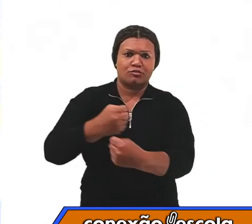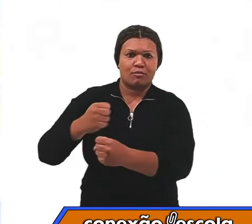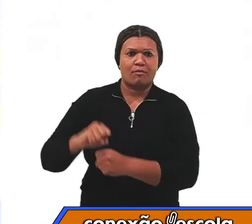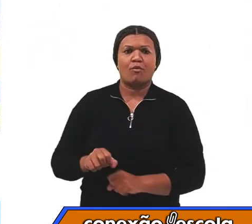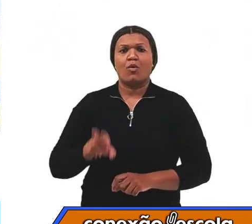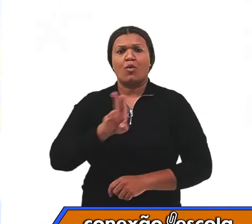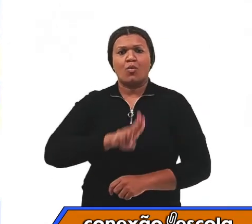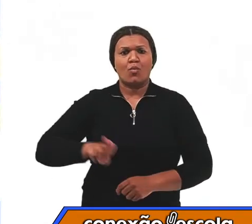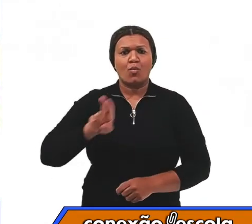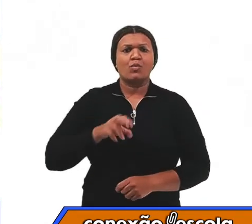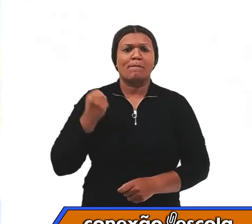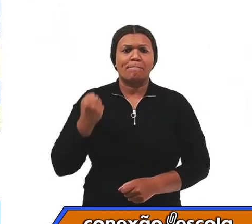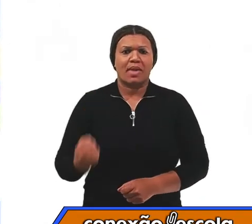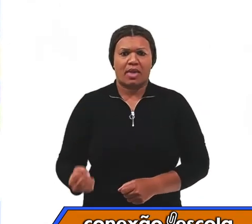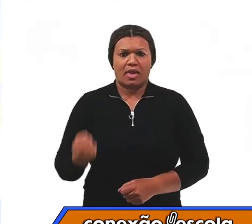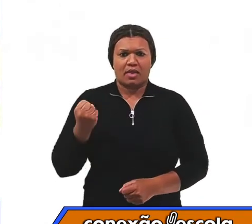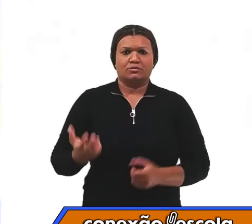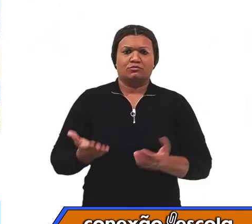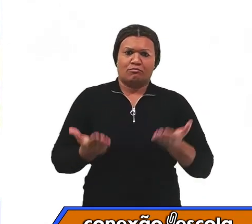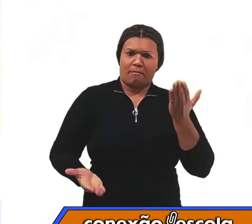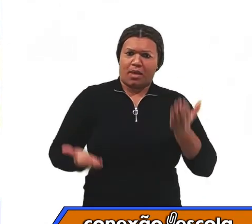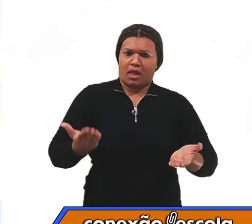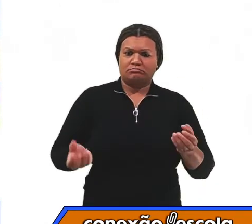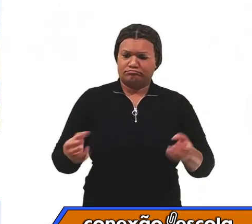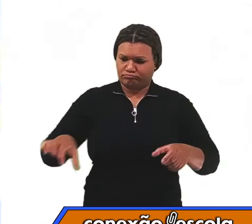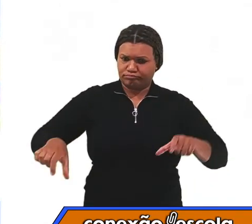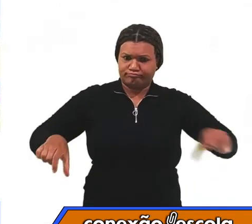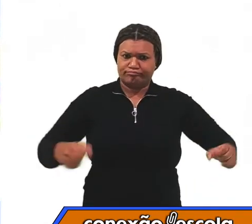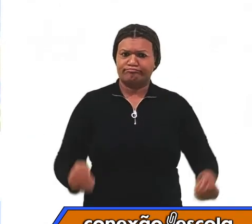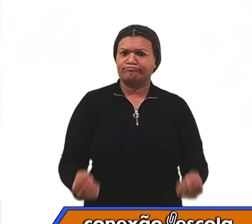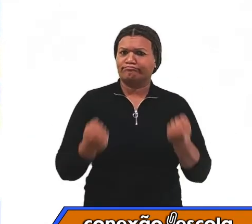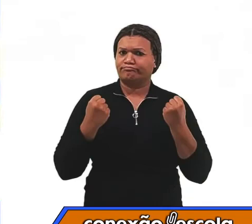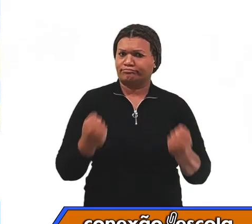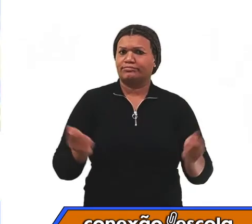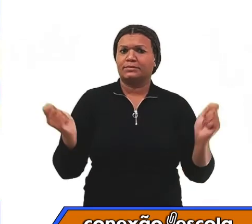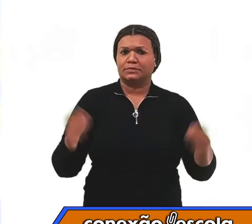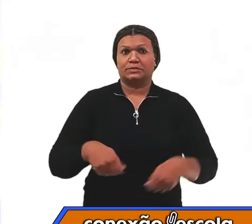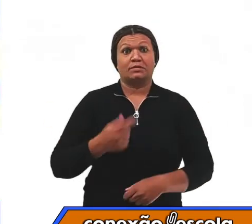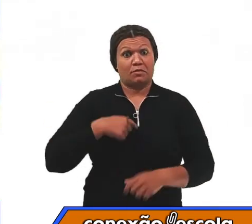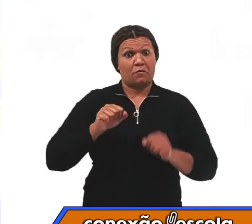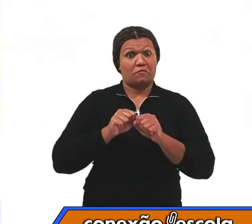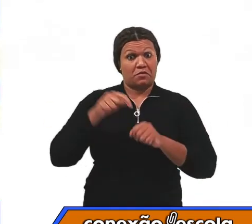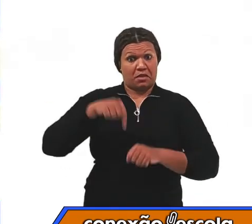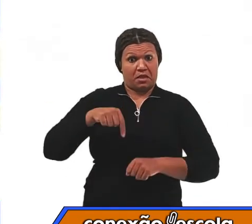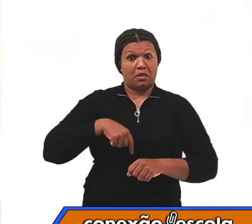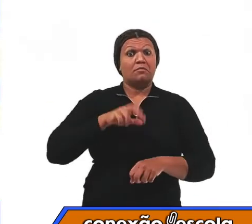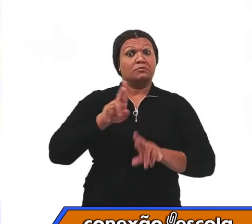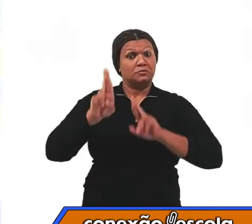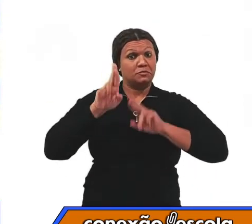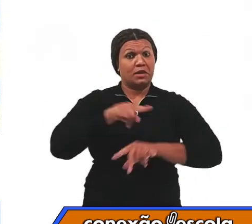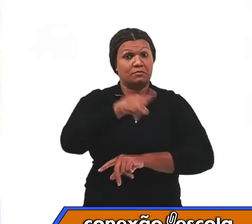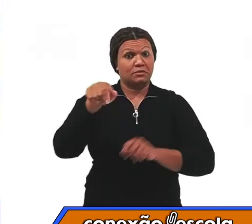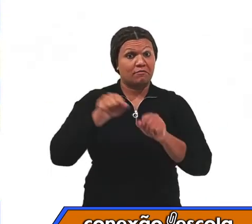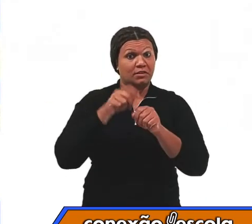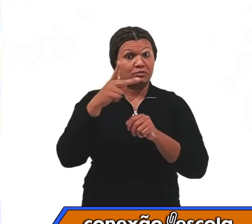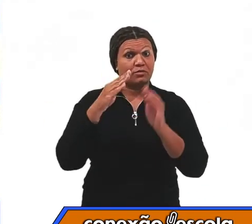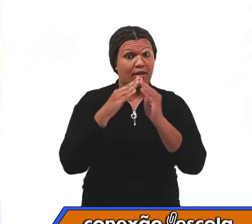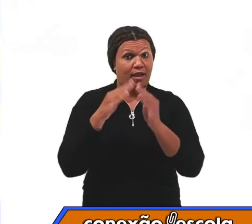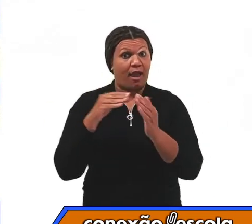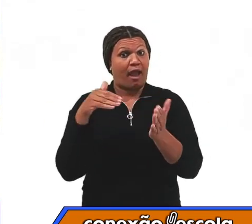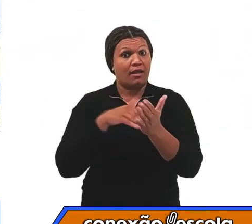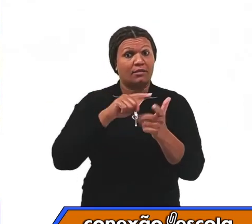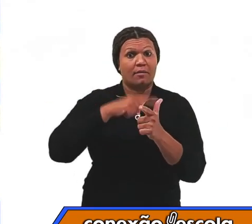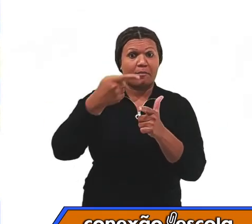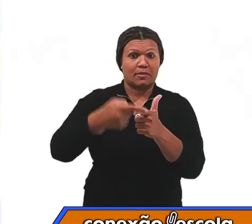padzinho para fazer os movimentos, tá certo? Eu fiz aqui e eu espero que você faça isso aí. Até a nossa próxima